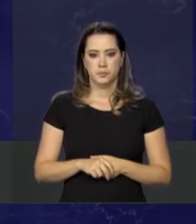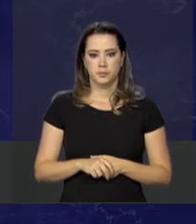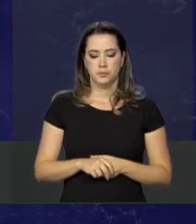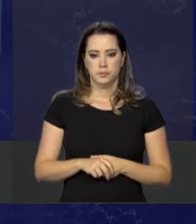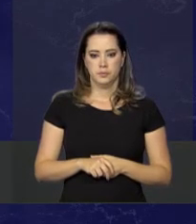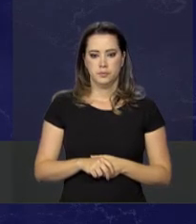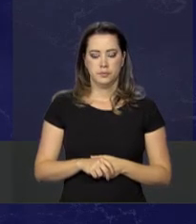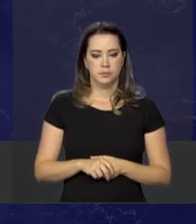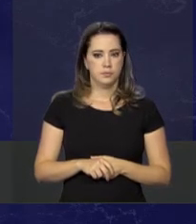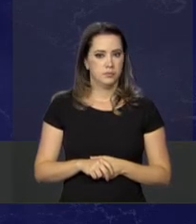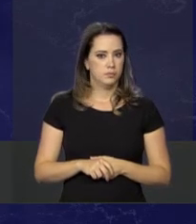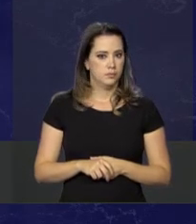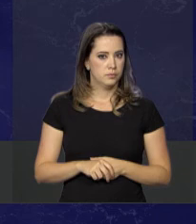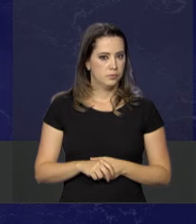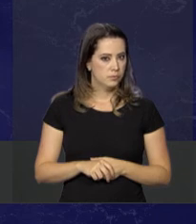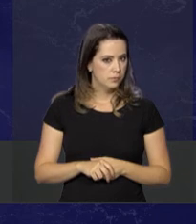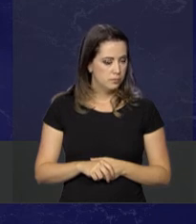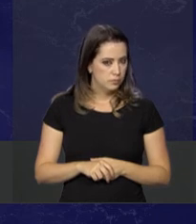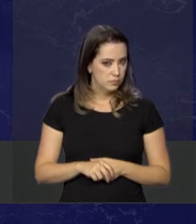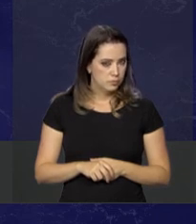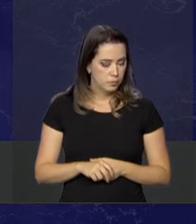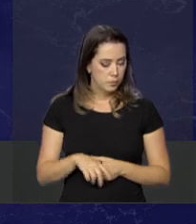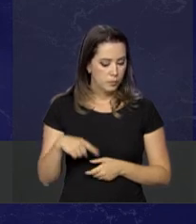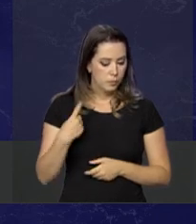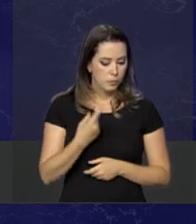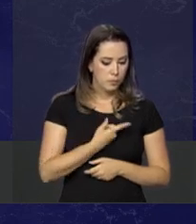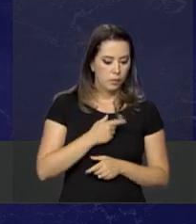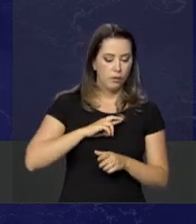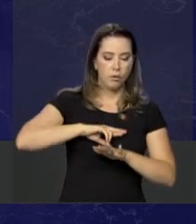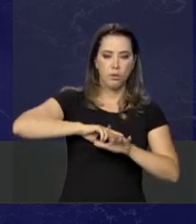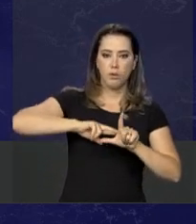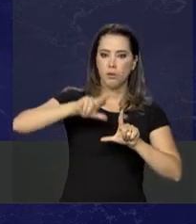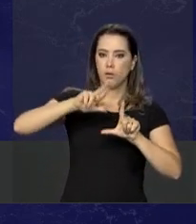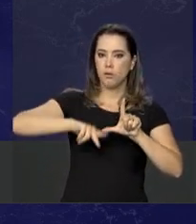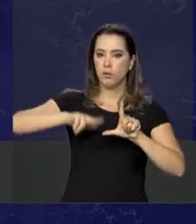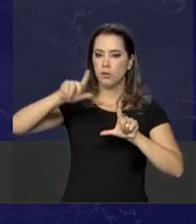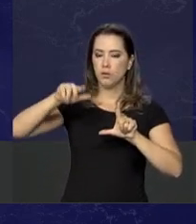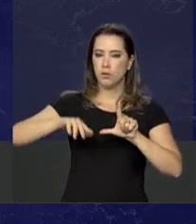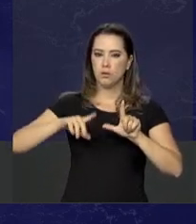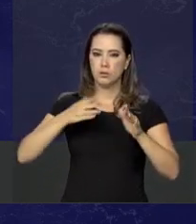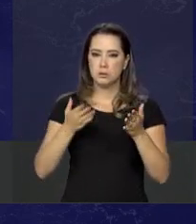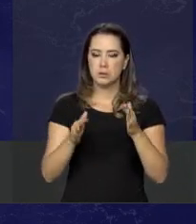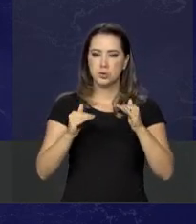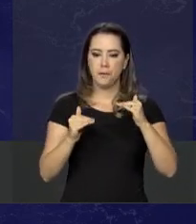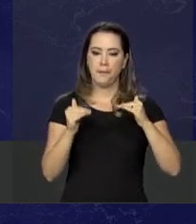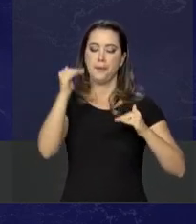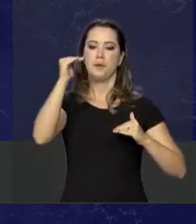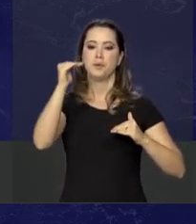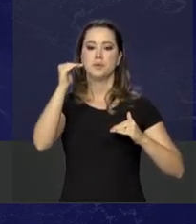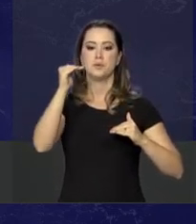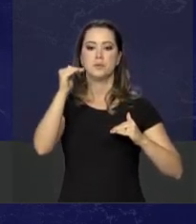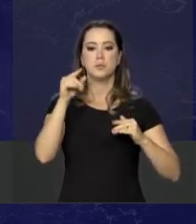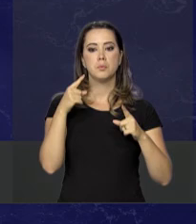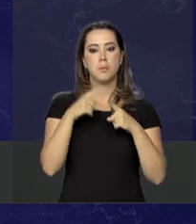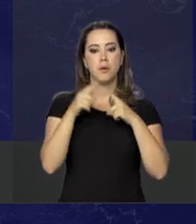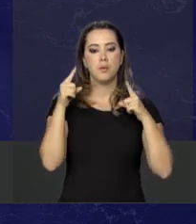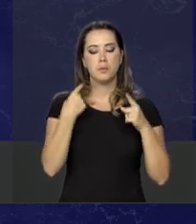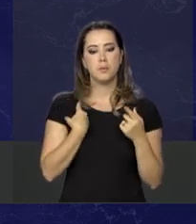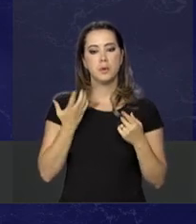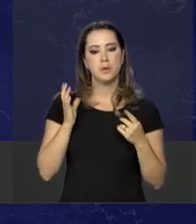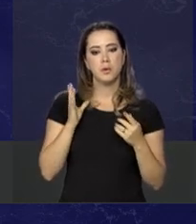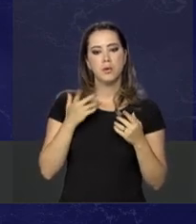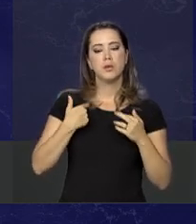Ainda existem desigualdades, mas os avanços são muito grandes. Eles devem ser atribuídos à